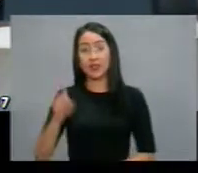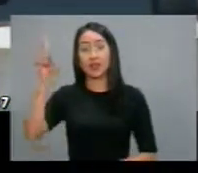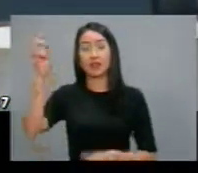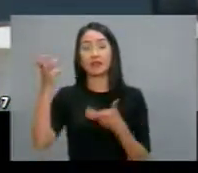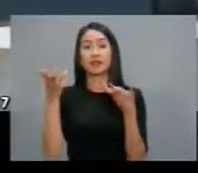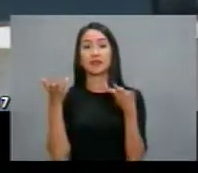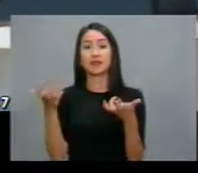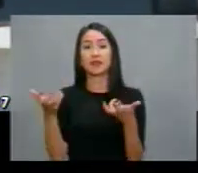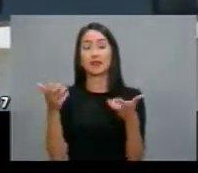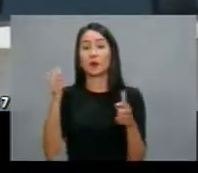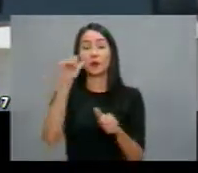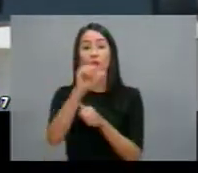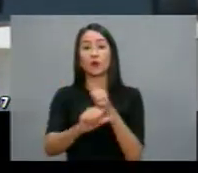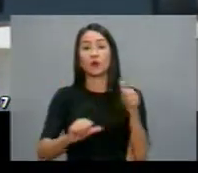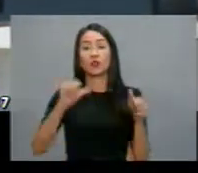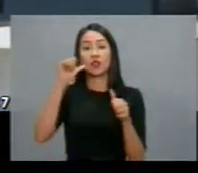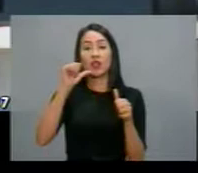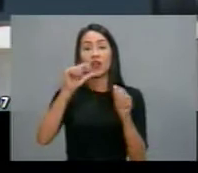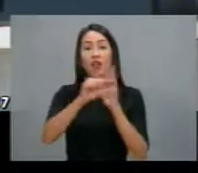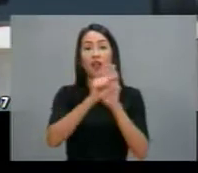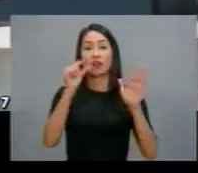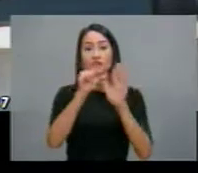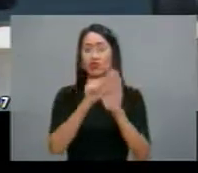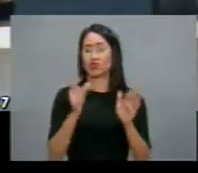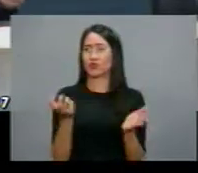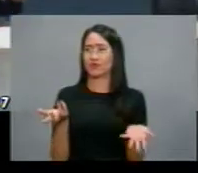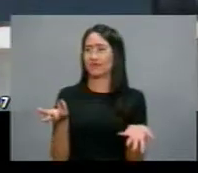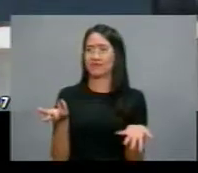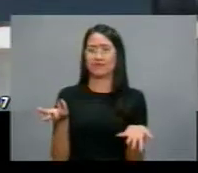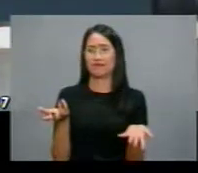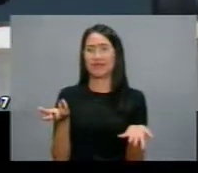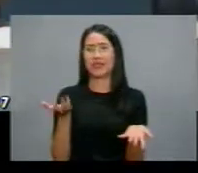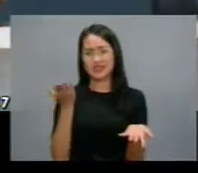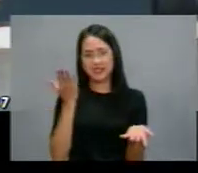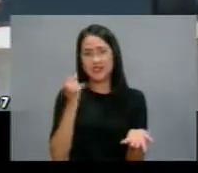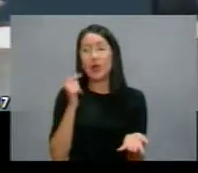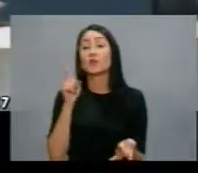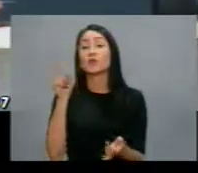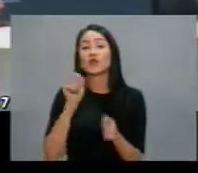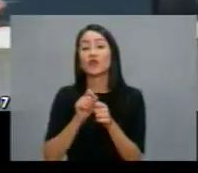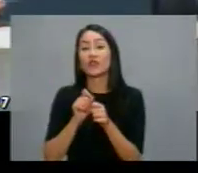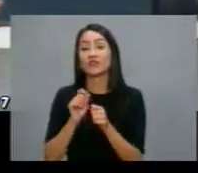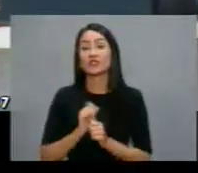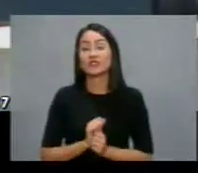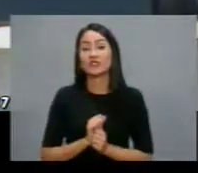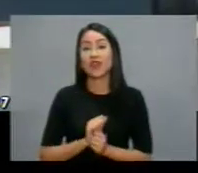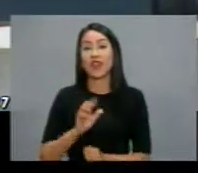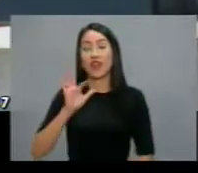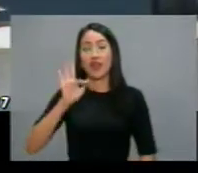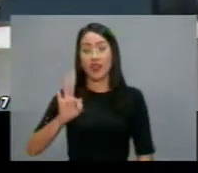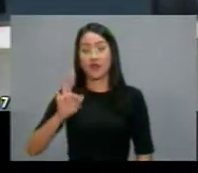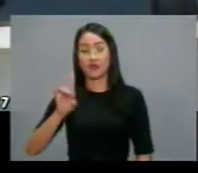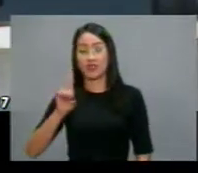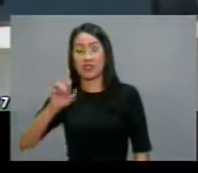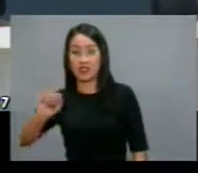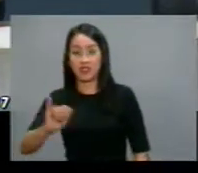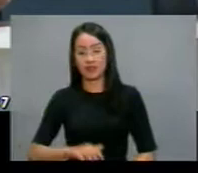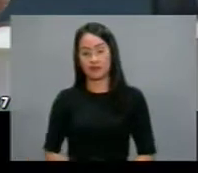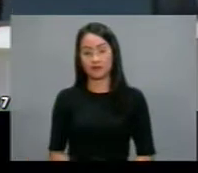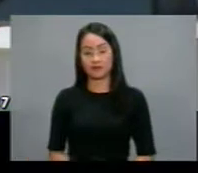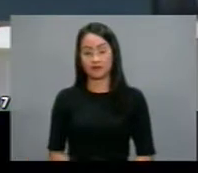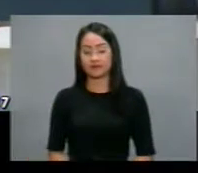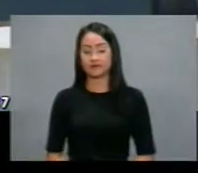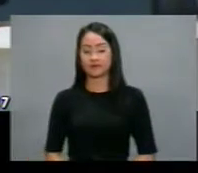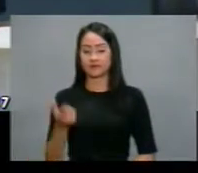modificar esse artigo da Constituição. E sabe o que ele fez com o FDI? Ele destinou